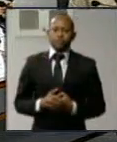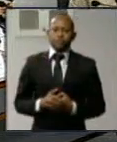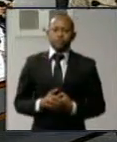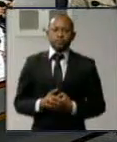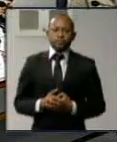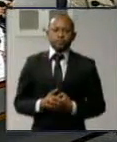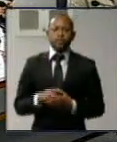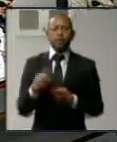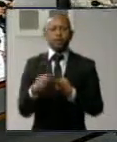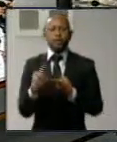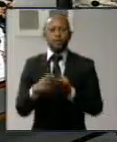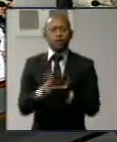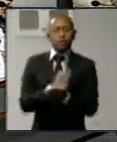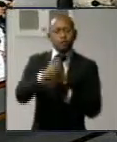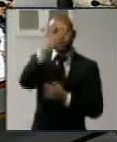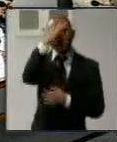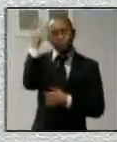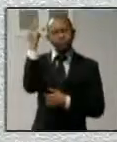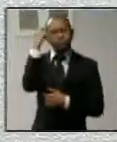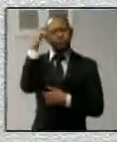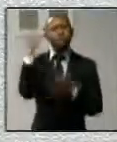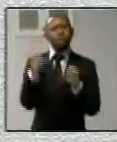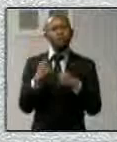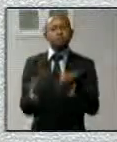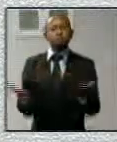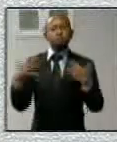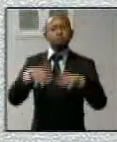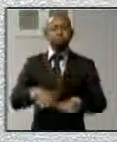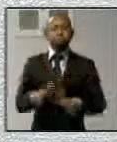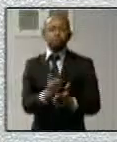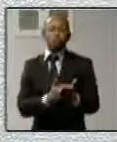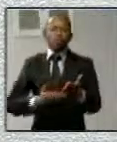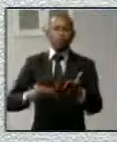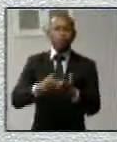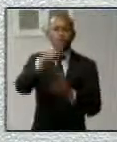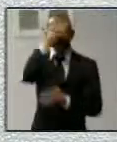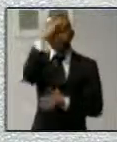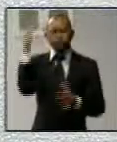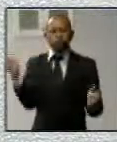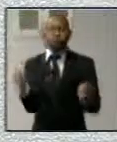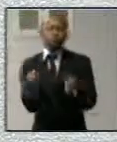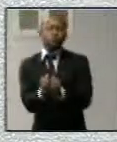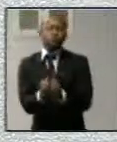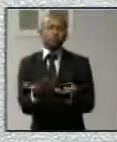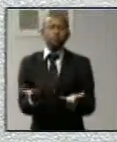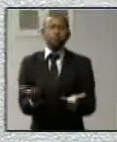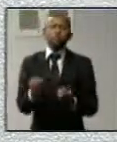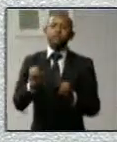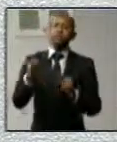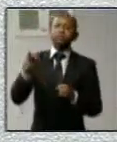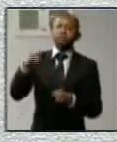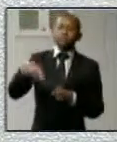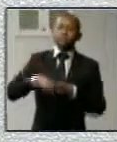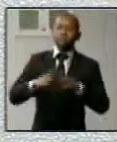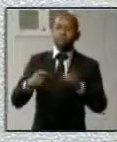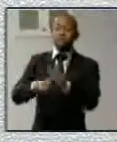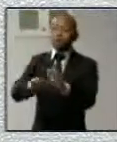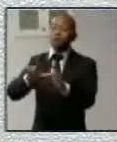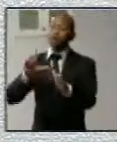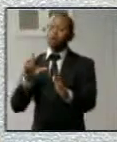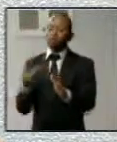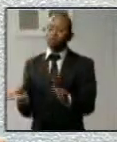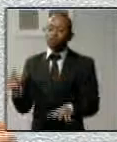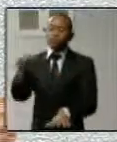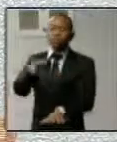ideológicas. Ah, precisamos incluir todo mundo. Acho que a gente tem que incluir todo mundo, mas, antes de você incluir,